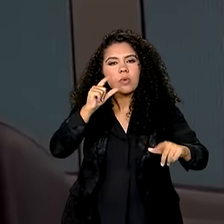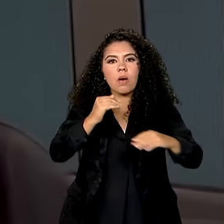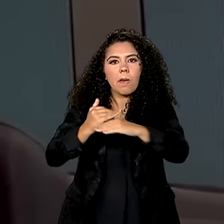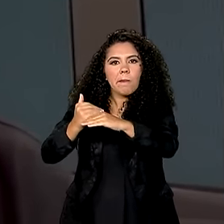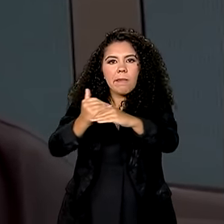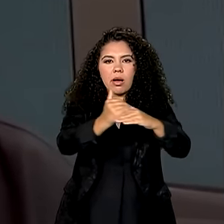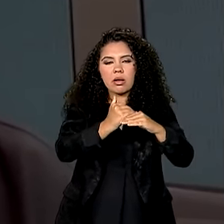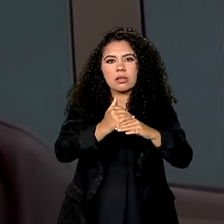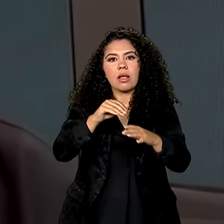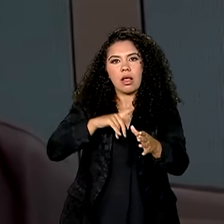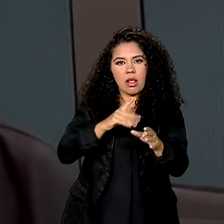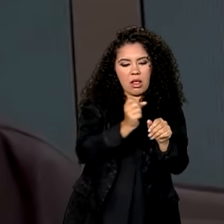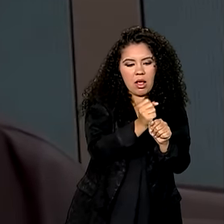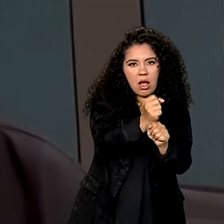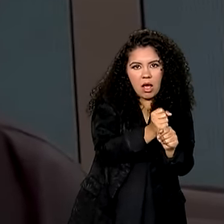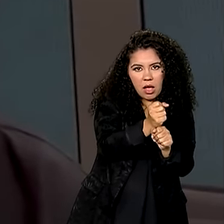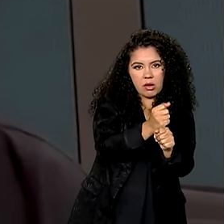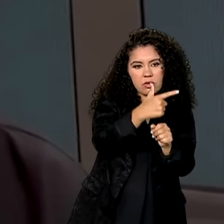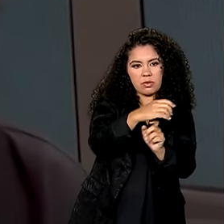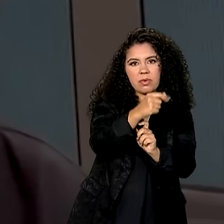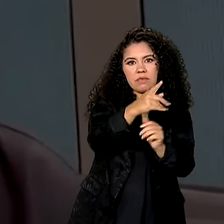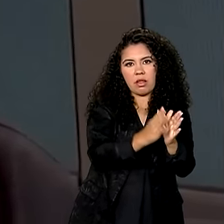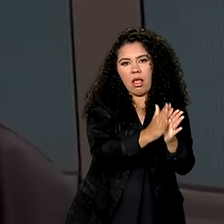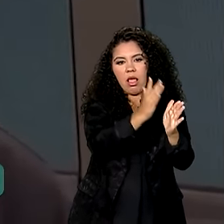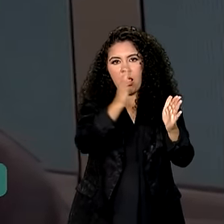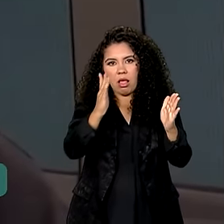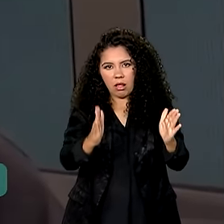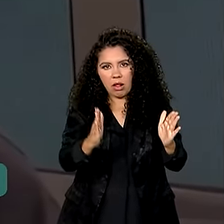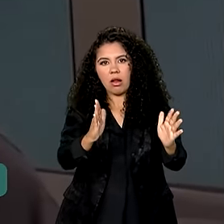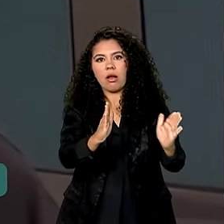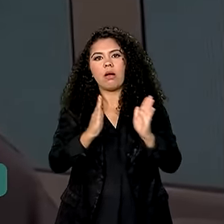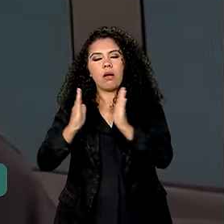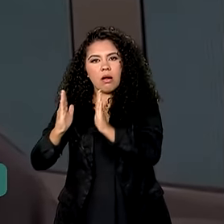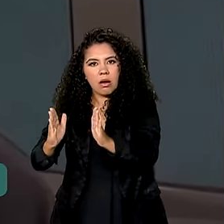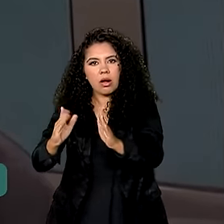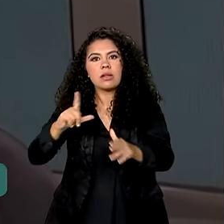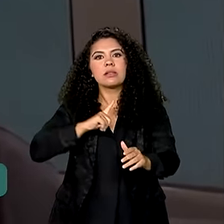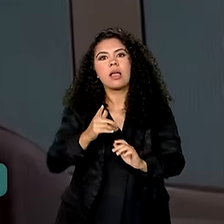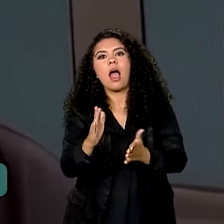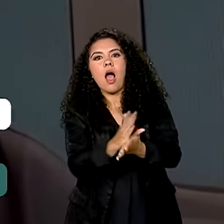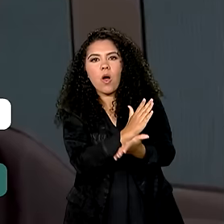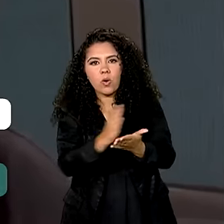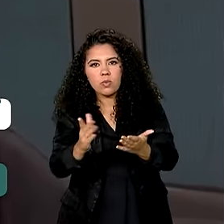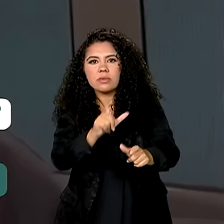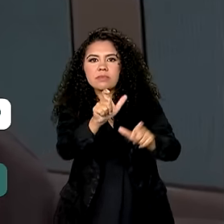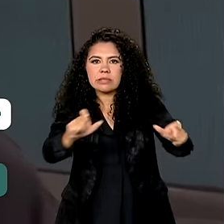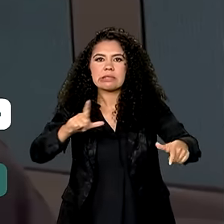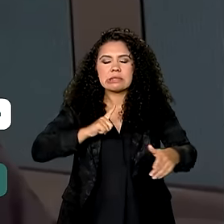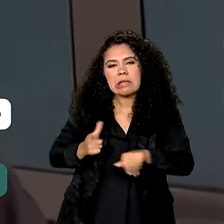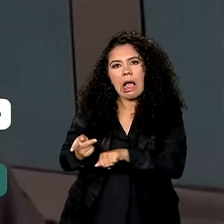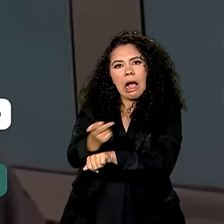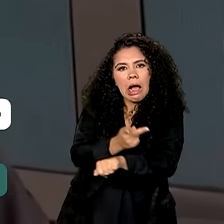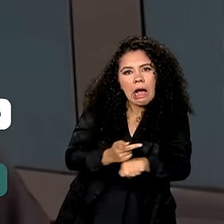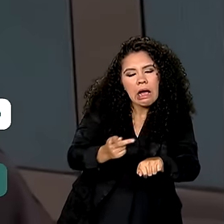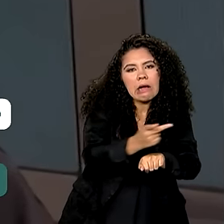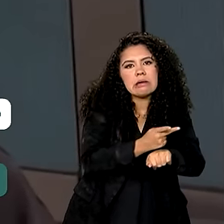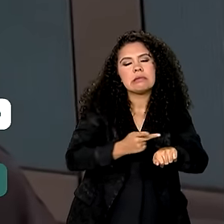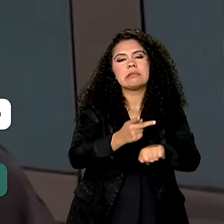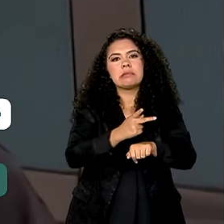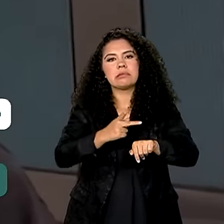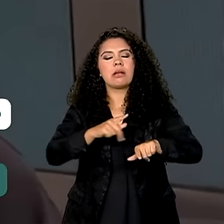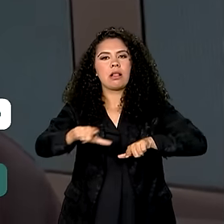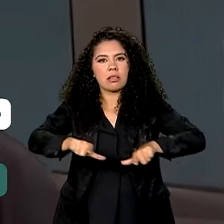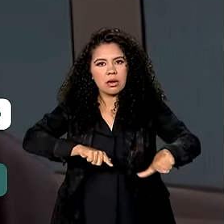início de cada ano há uma tendência, de fato, a expansão do número de pessoas procurando trabalho, uma perda